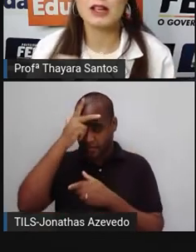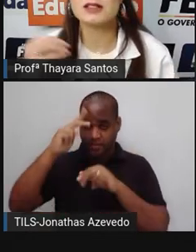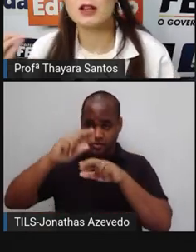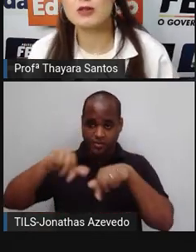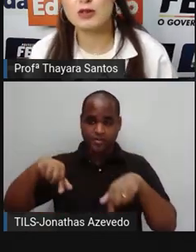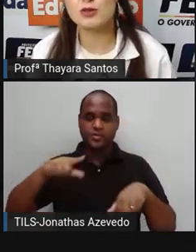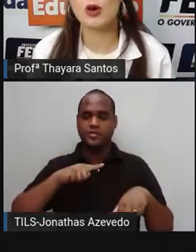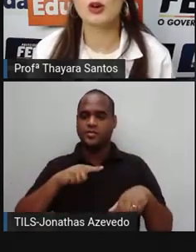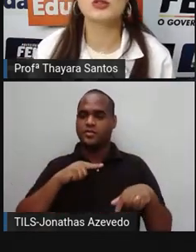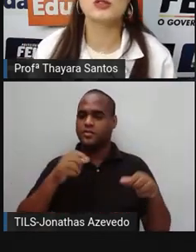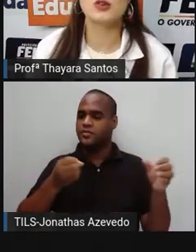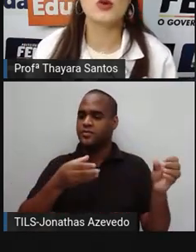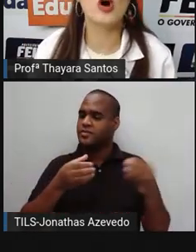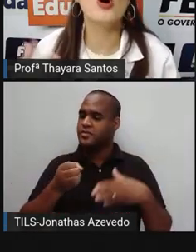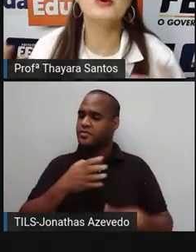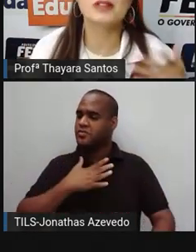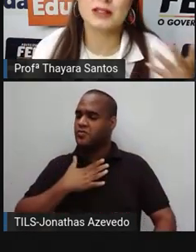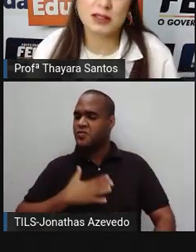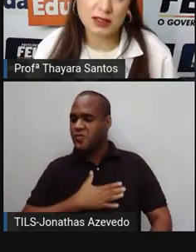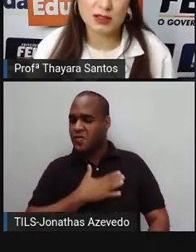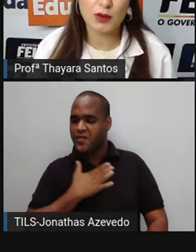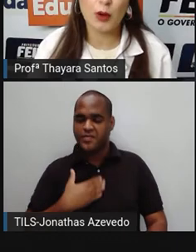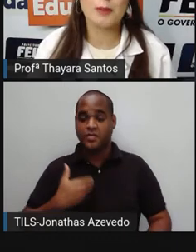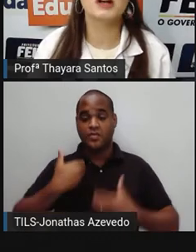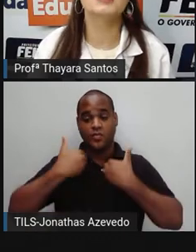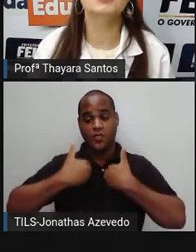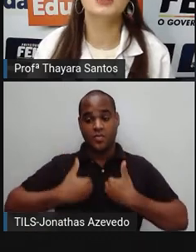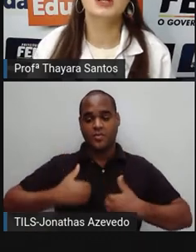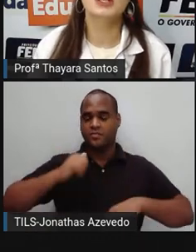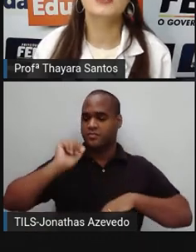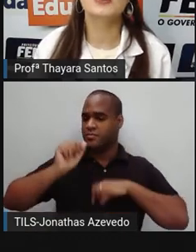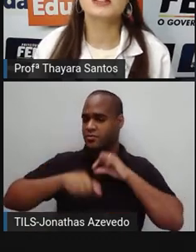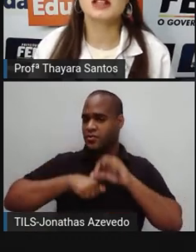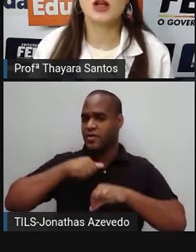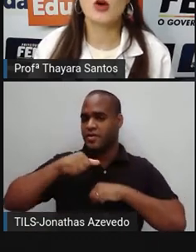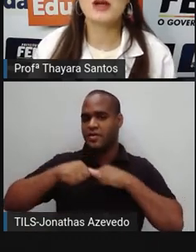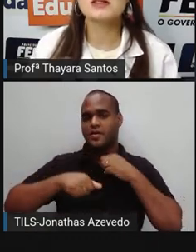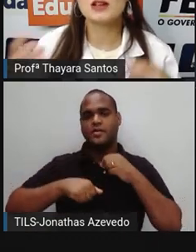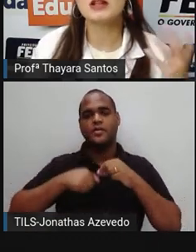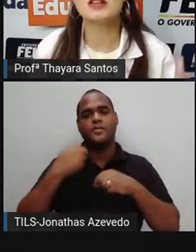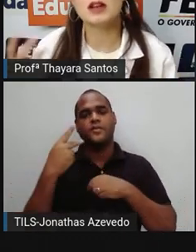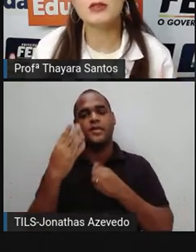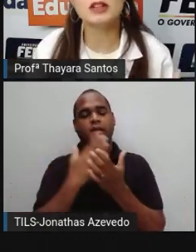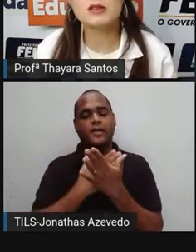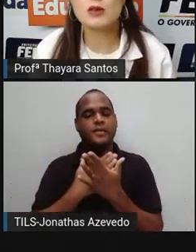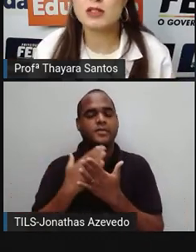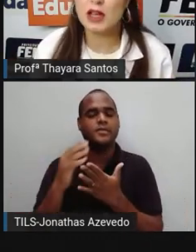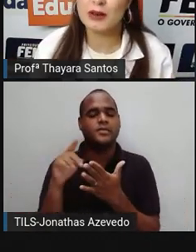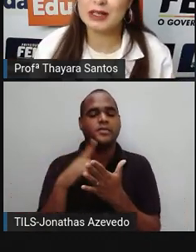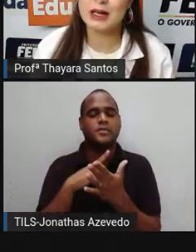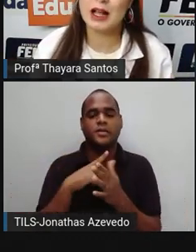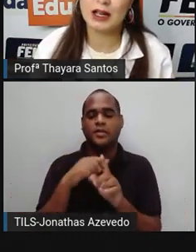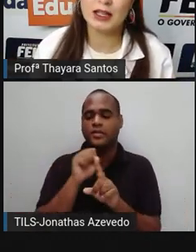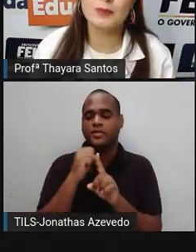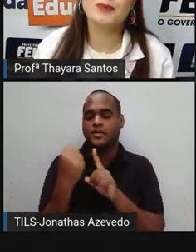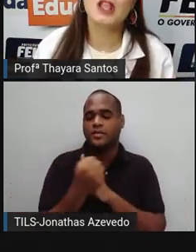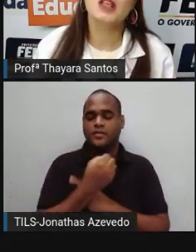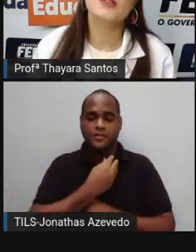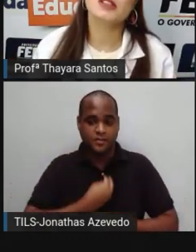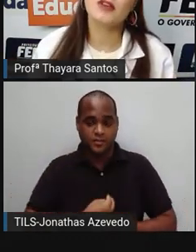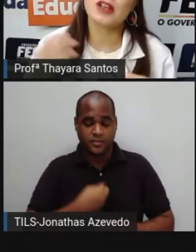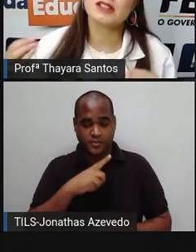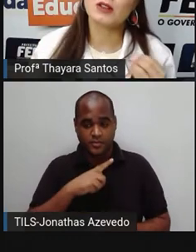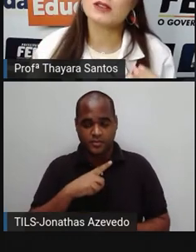está conhecendo os seus gostos, que o corpo está se transformando, que você está começando a ter a vida social ali